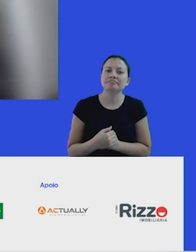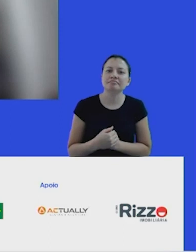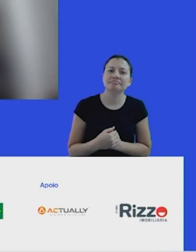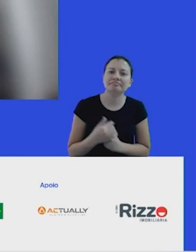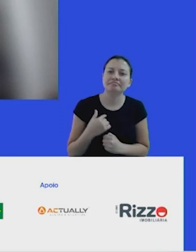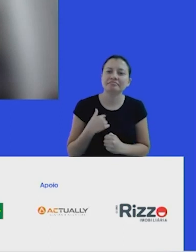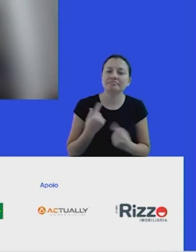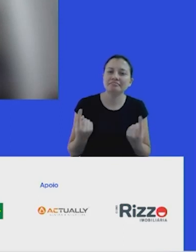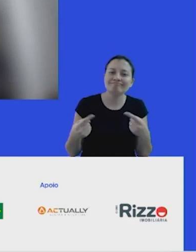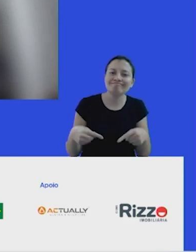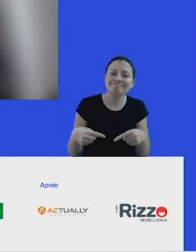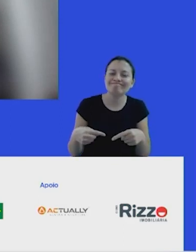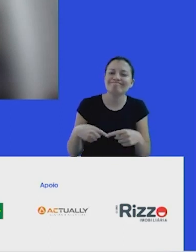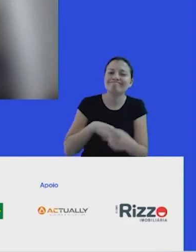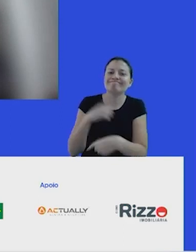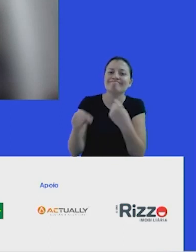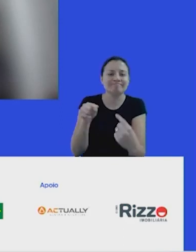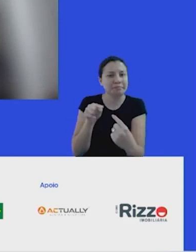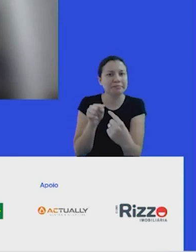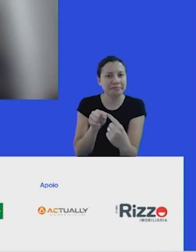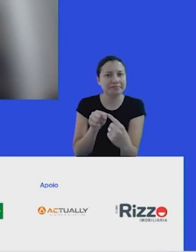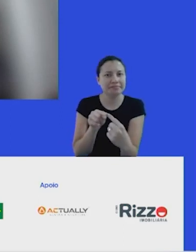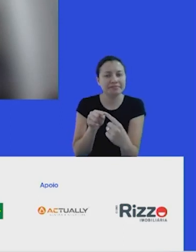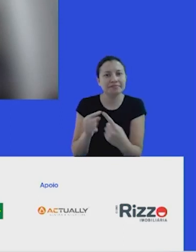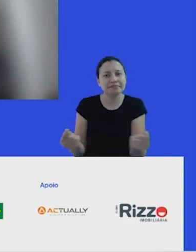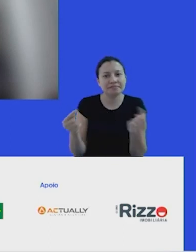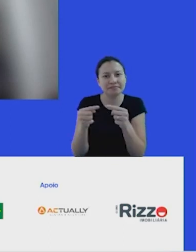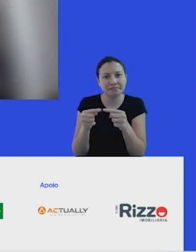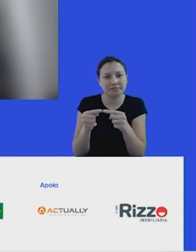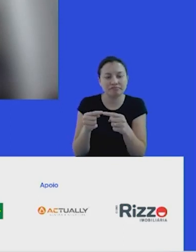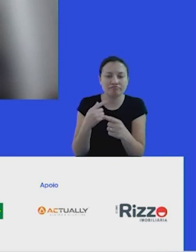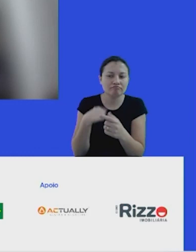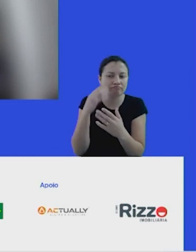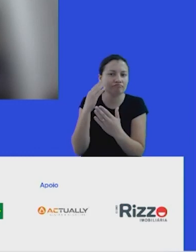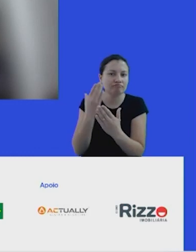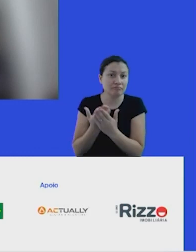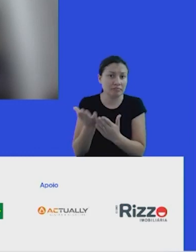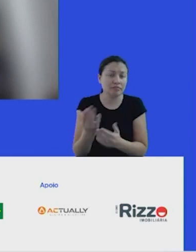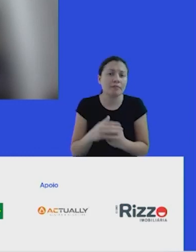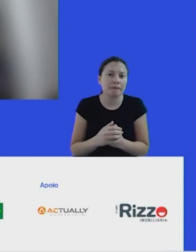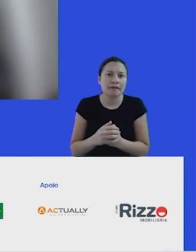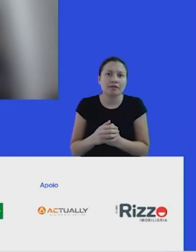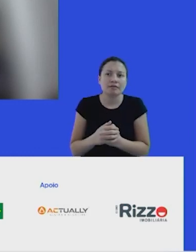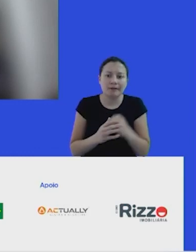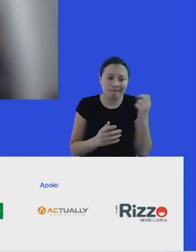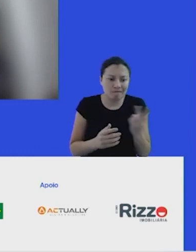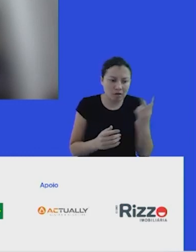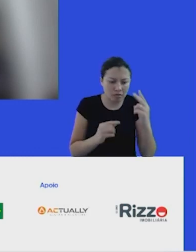desafios, dessas missões e pautados em princípios comuns. Acredito que a construção genuína de valor